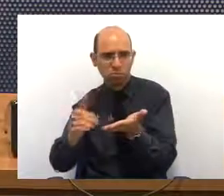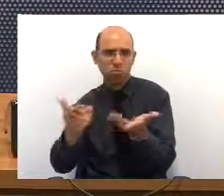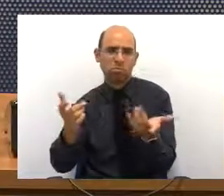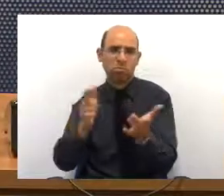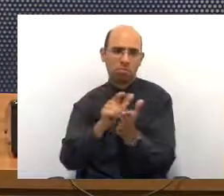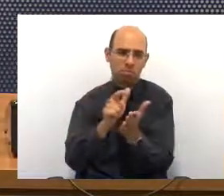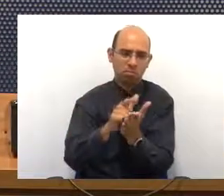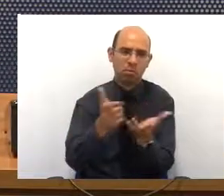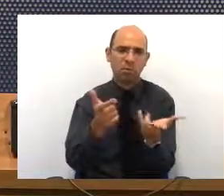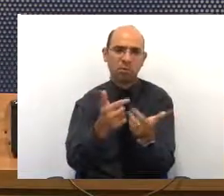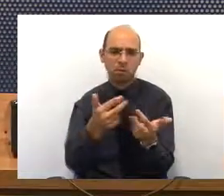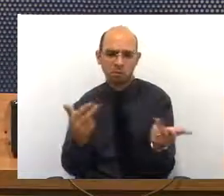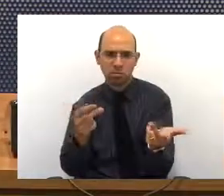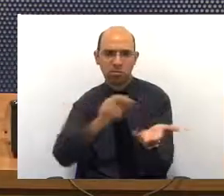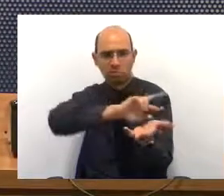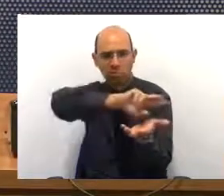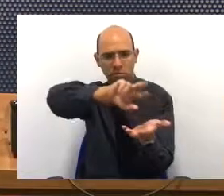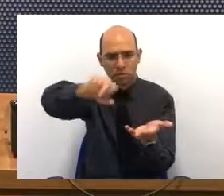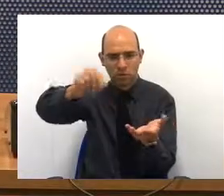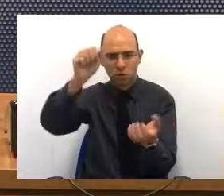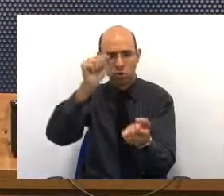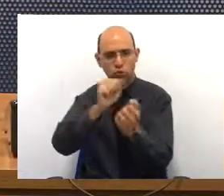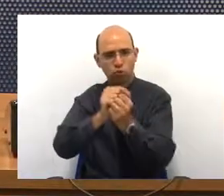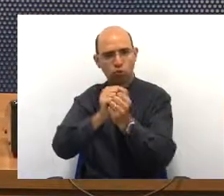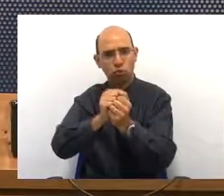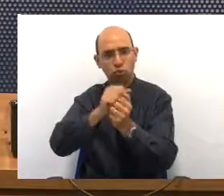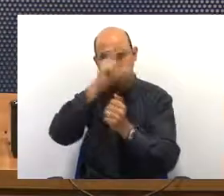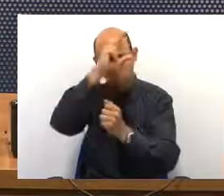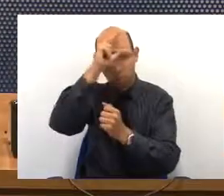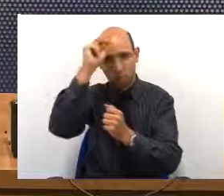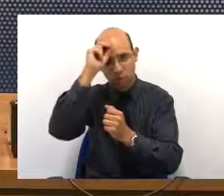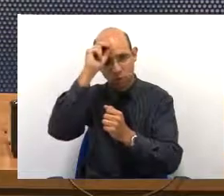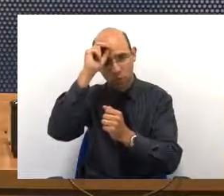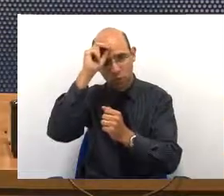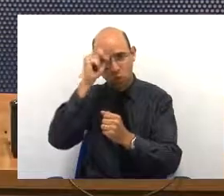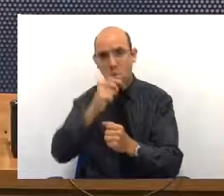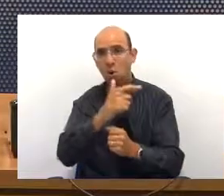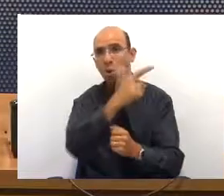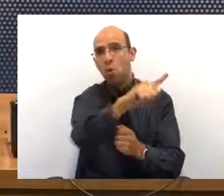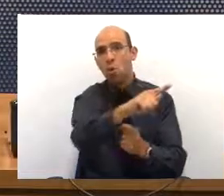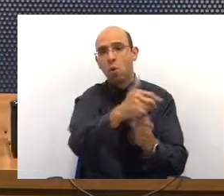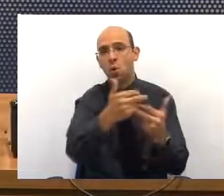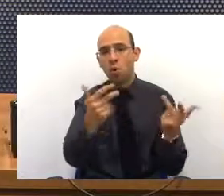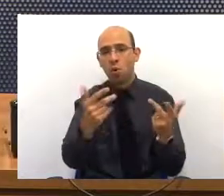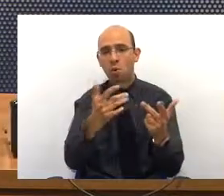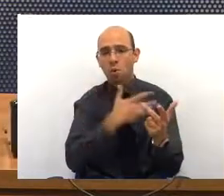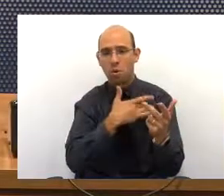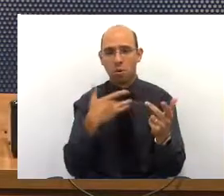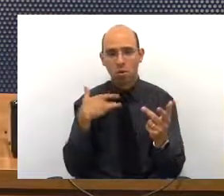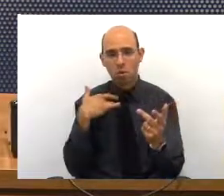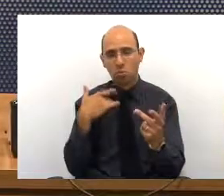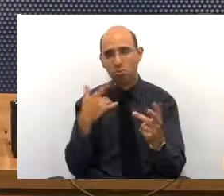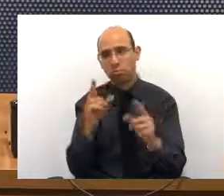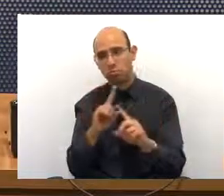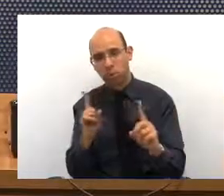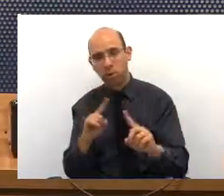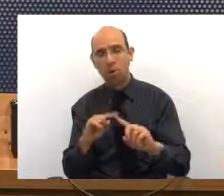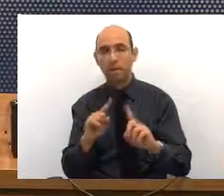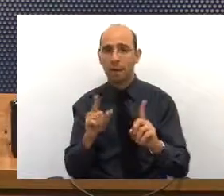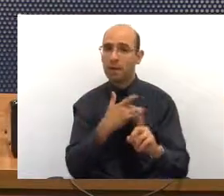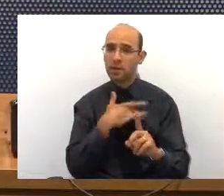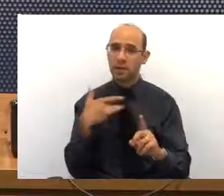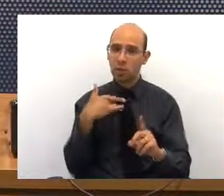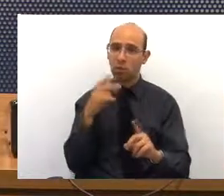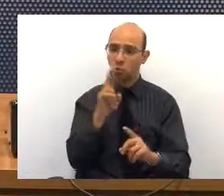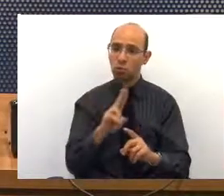coisas junto com a prefeitura. Aquilo que não é típico da saúde, mas que a saúde